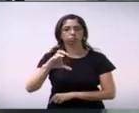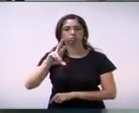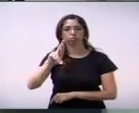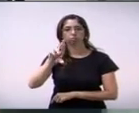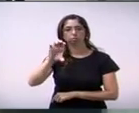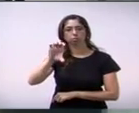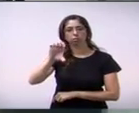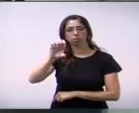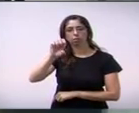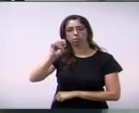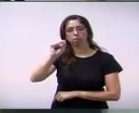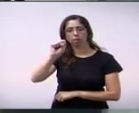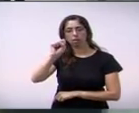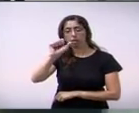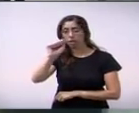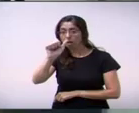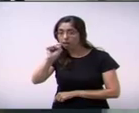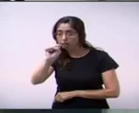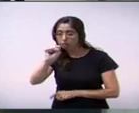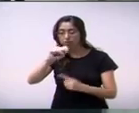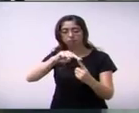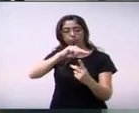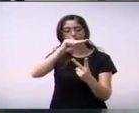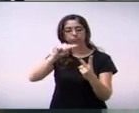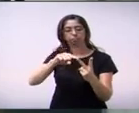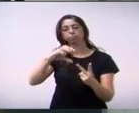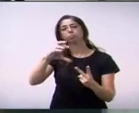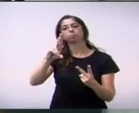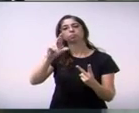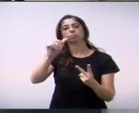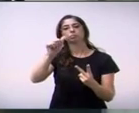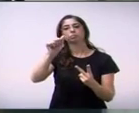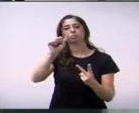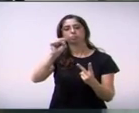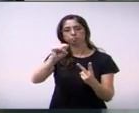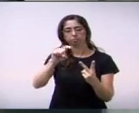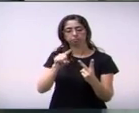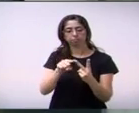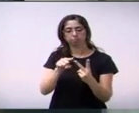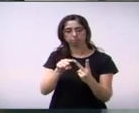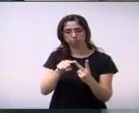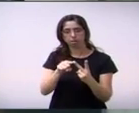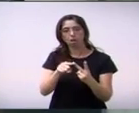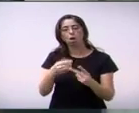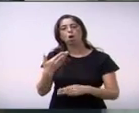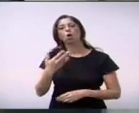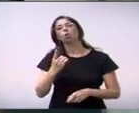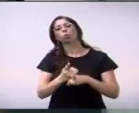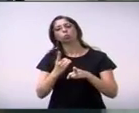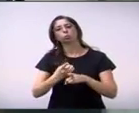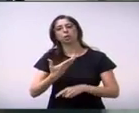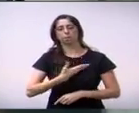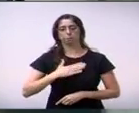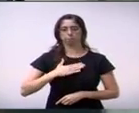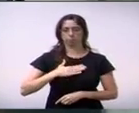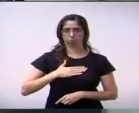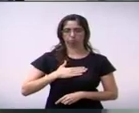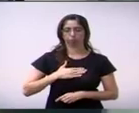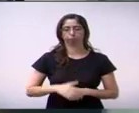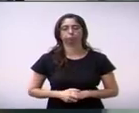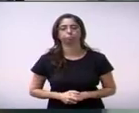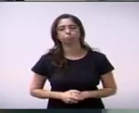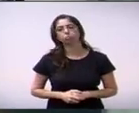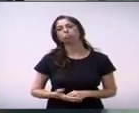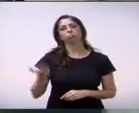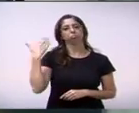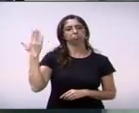o meu companheiro de PRTB, Eduardo Melcunas, que está aqui, agradeço muito ele a sugestão, nos encontramos um sábado pela manhã e ele vem